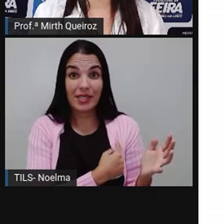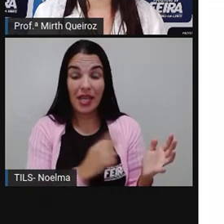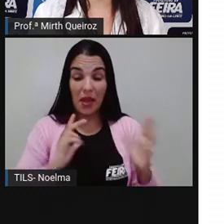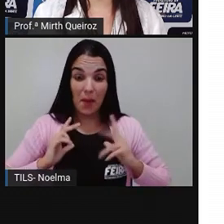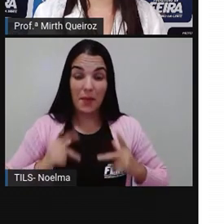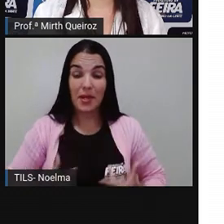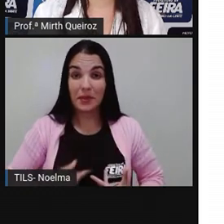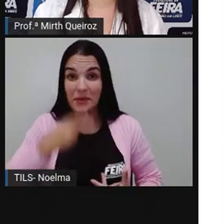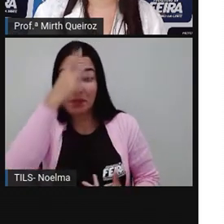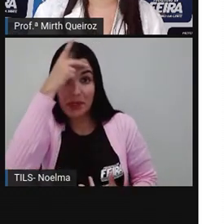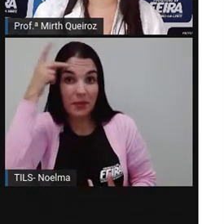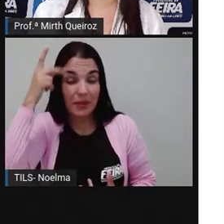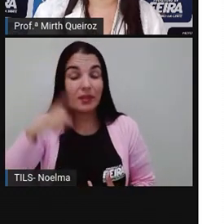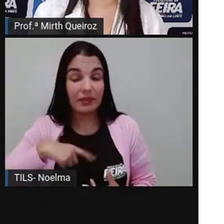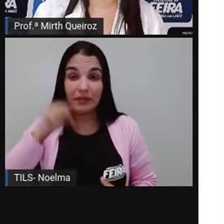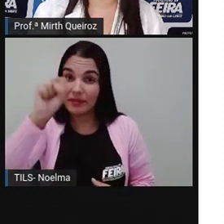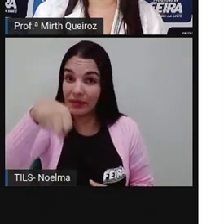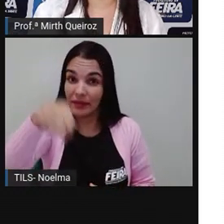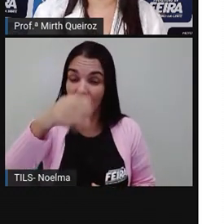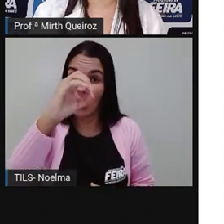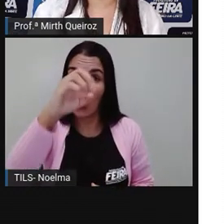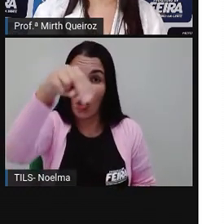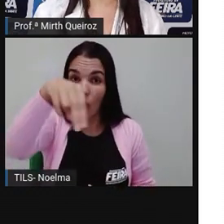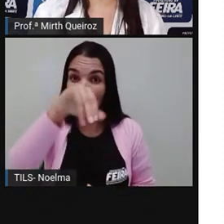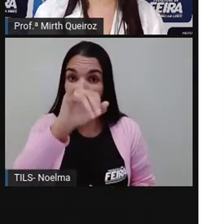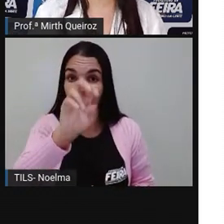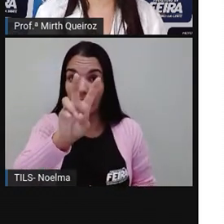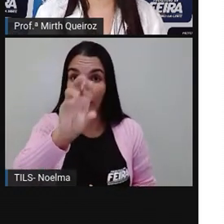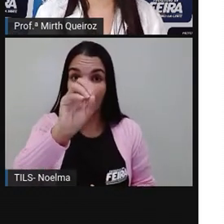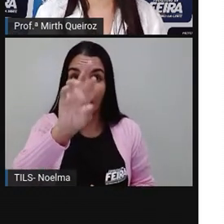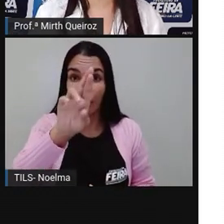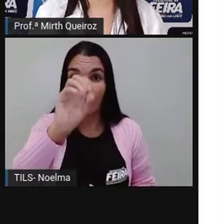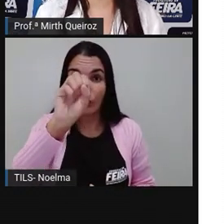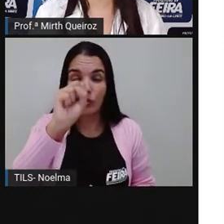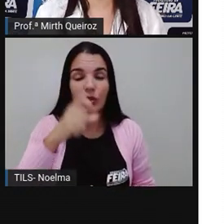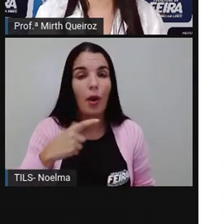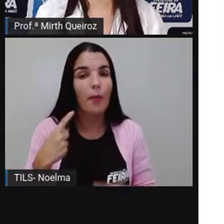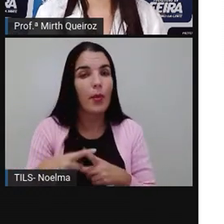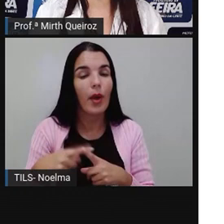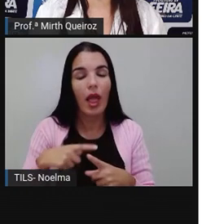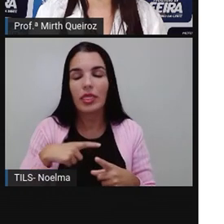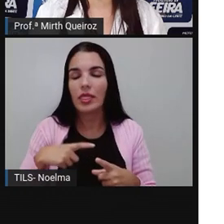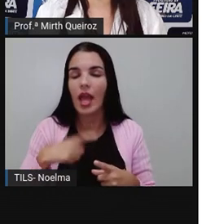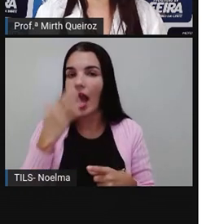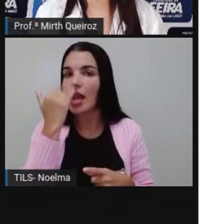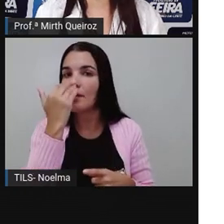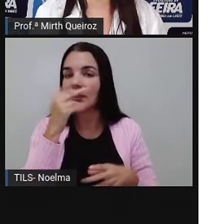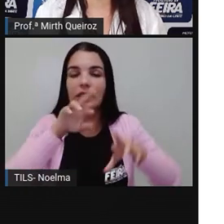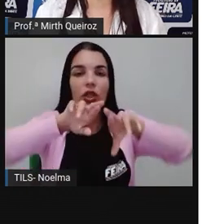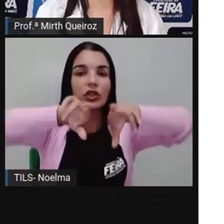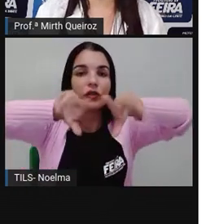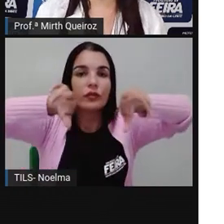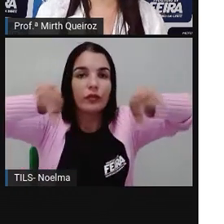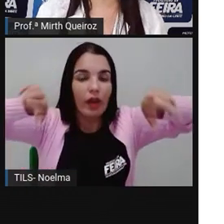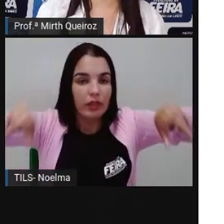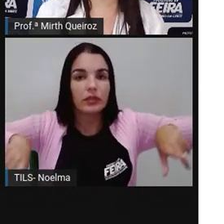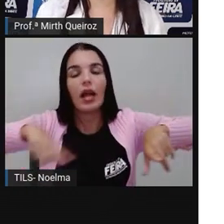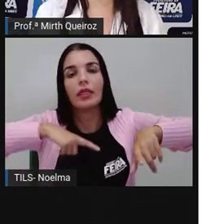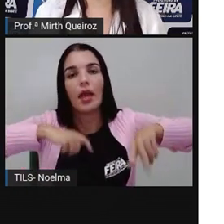onívoros. Por que nós somos onívoros, nós seres humanos? Porque nós temos uma alimentação diversificada. Nós nos alimentamos de